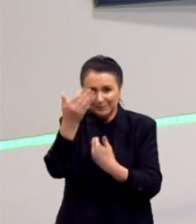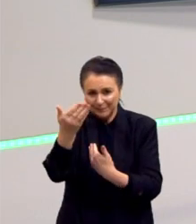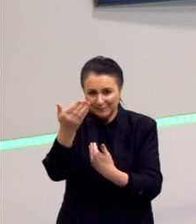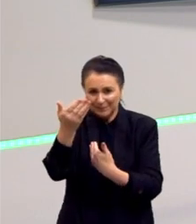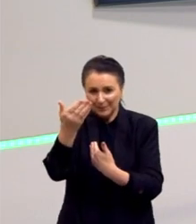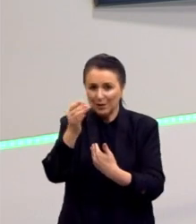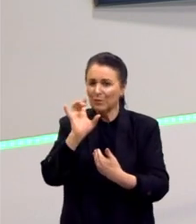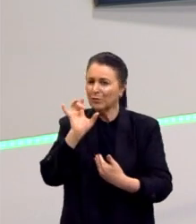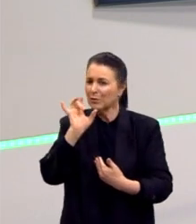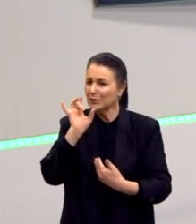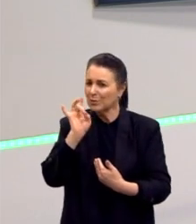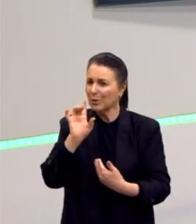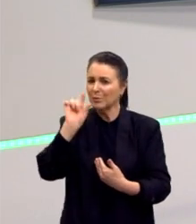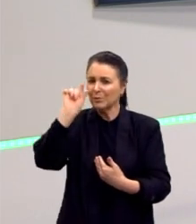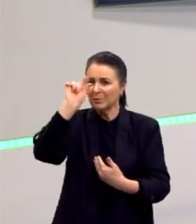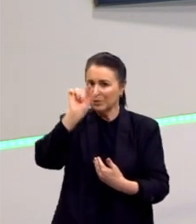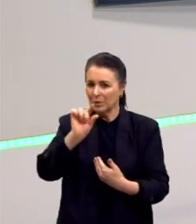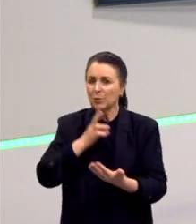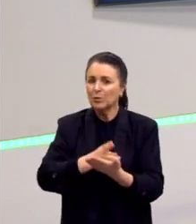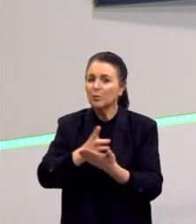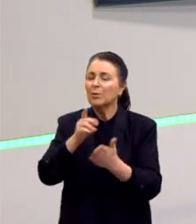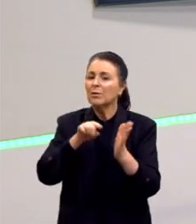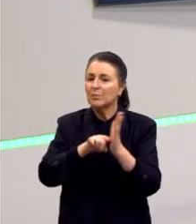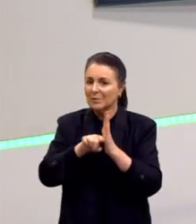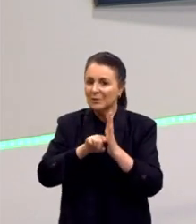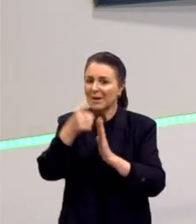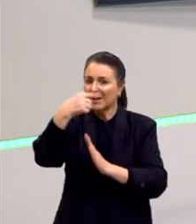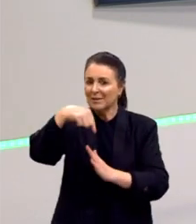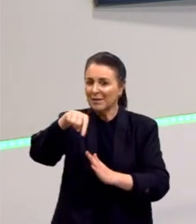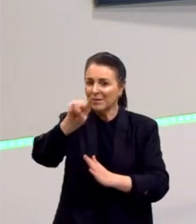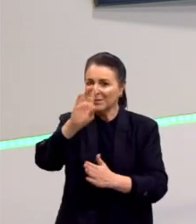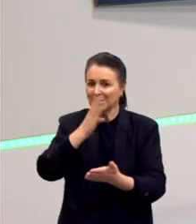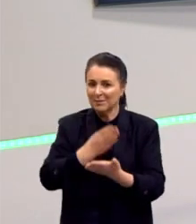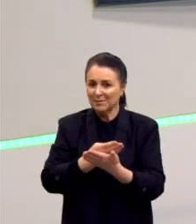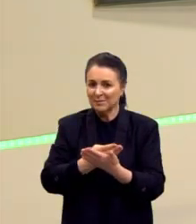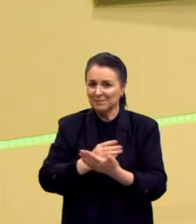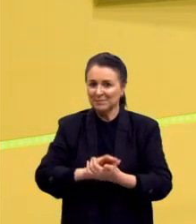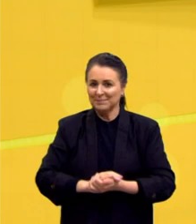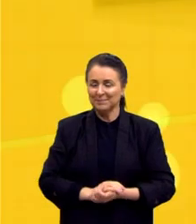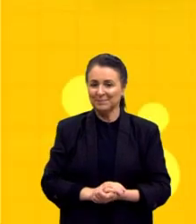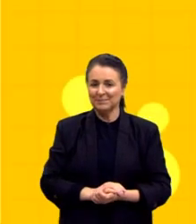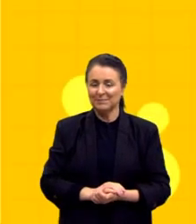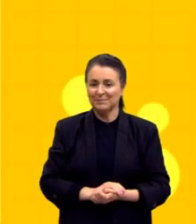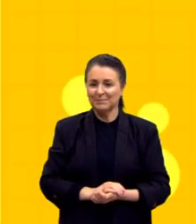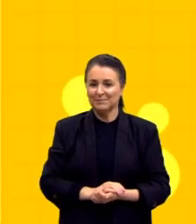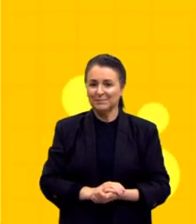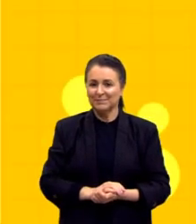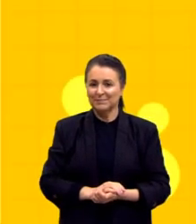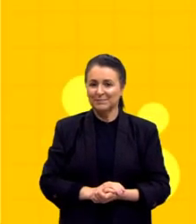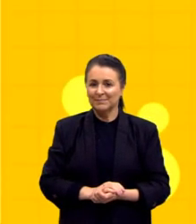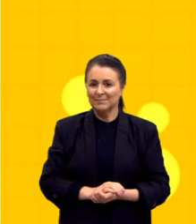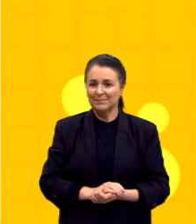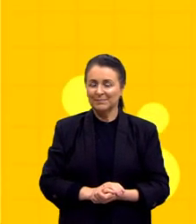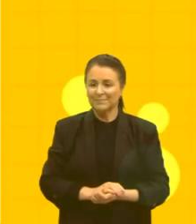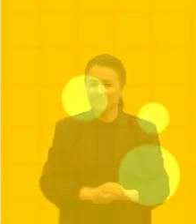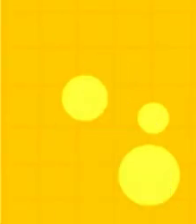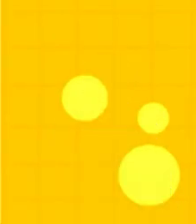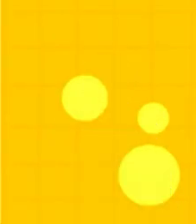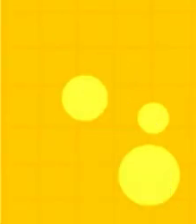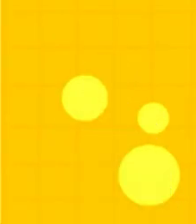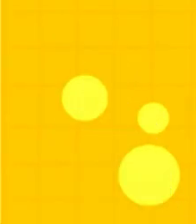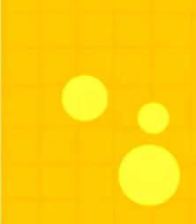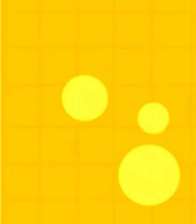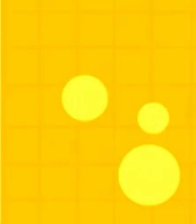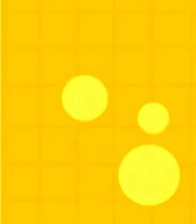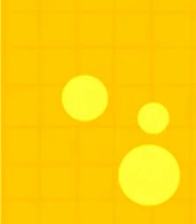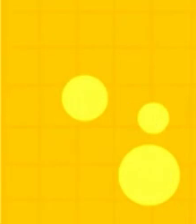foi apenas um spoiler, continue pesquisando e nos vemos na próxima aula. Atenção Música Música